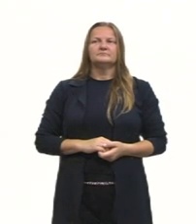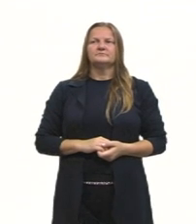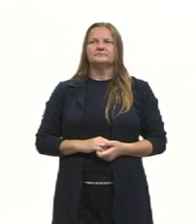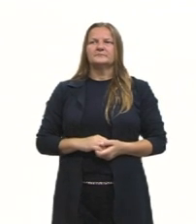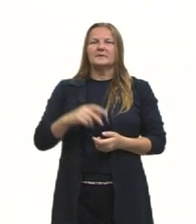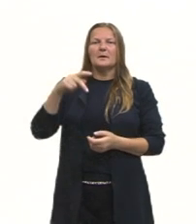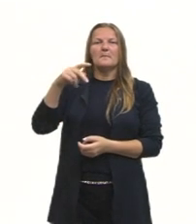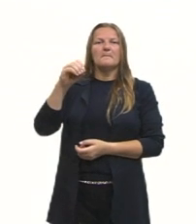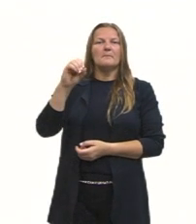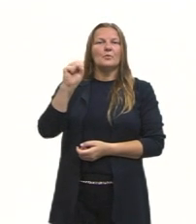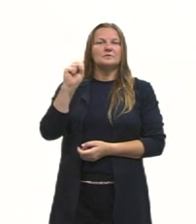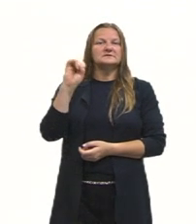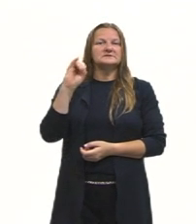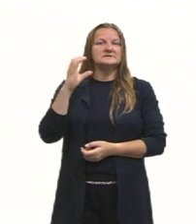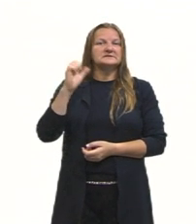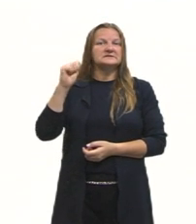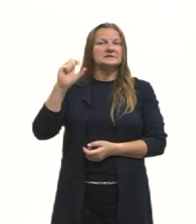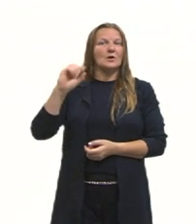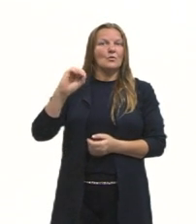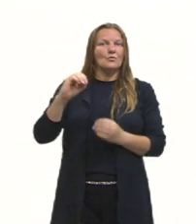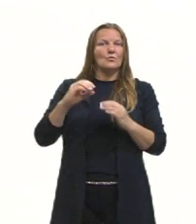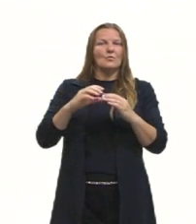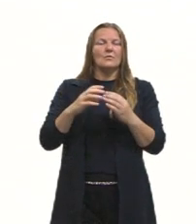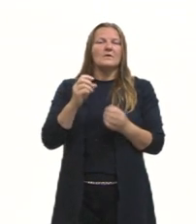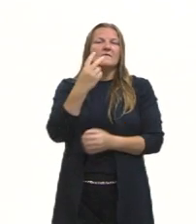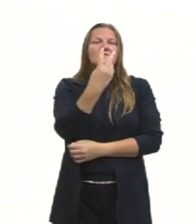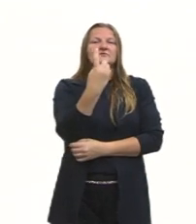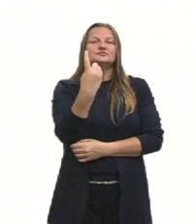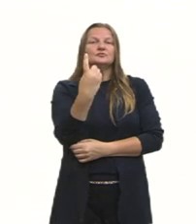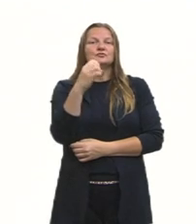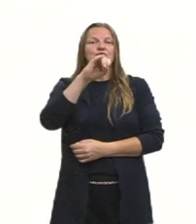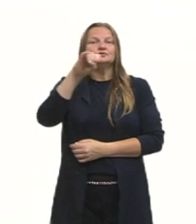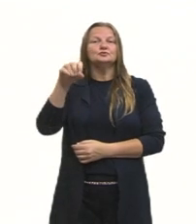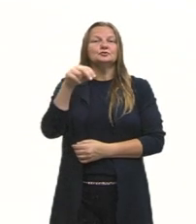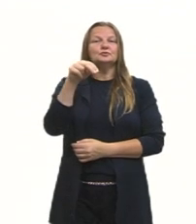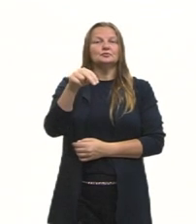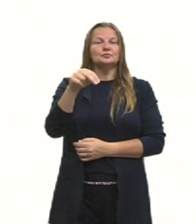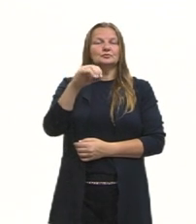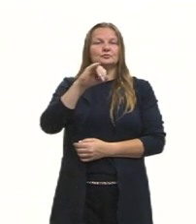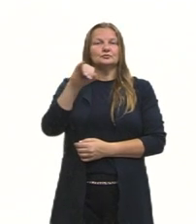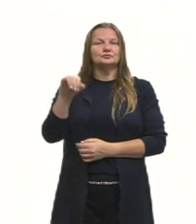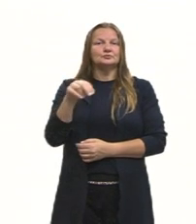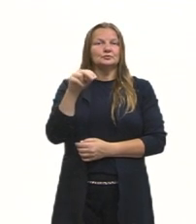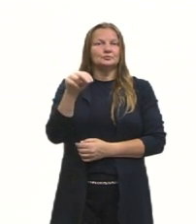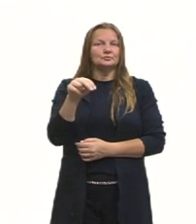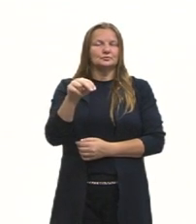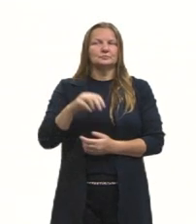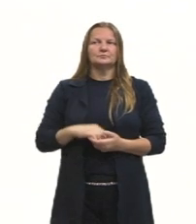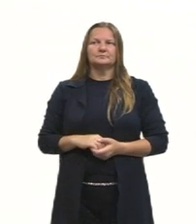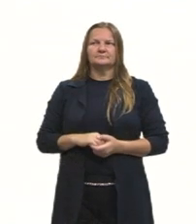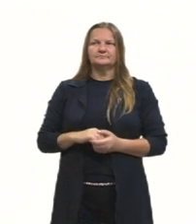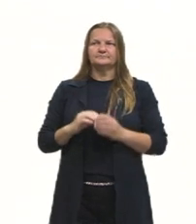na prova 89, ele está te perguntando, 21 de junho, vamos procurar na nossa